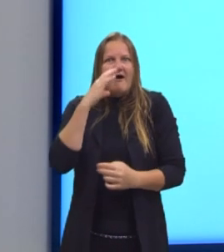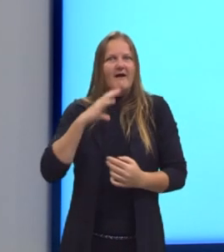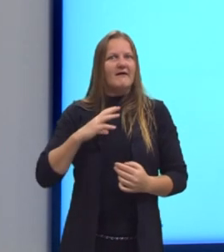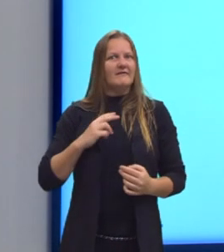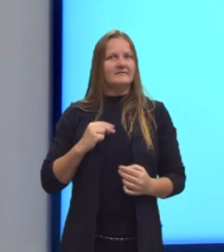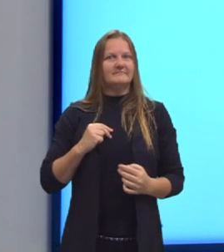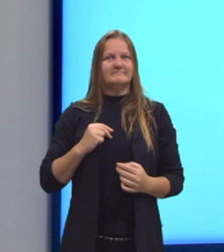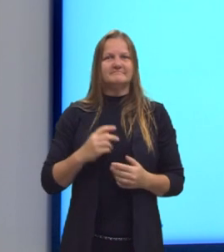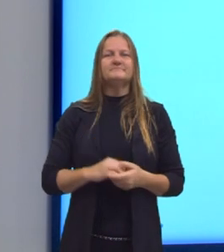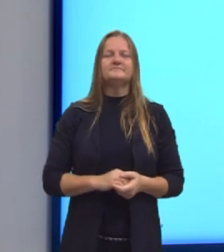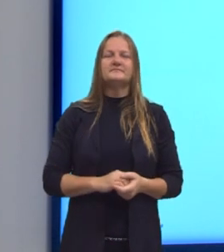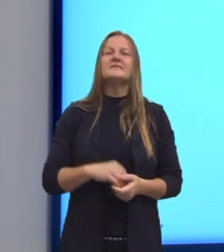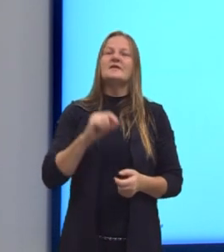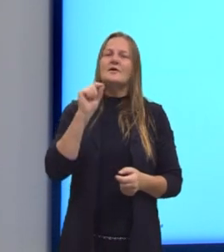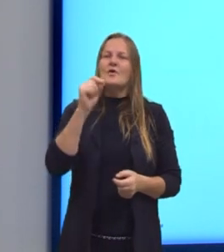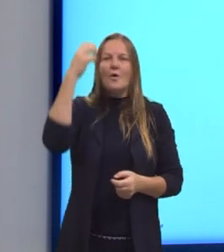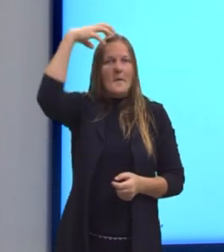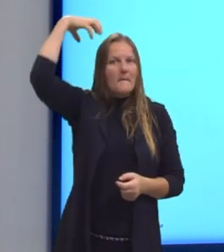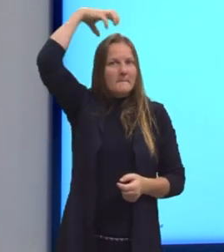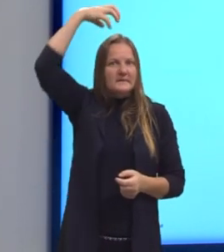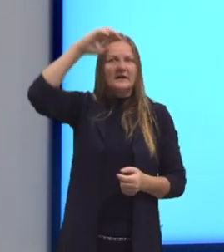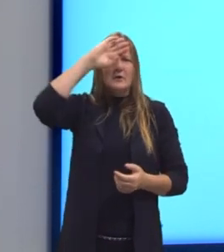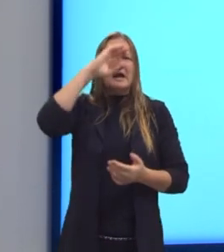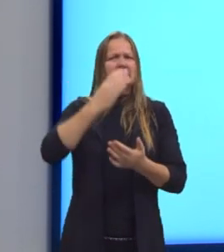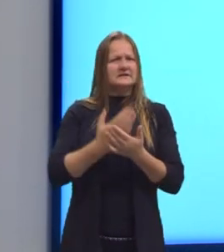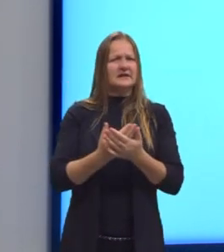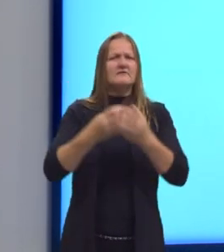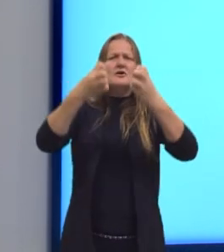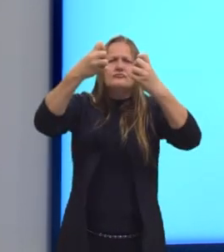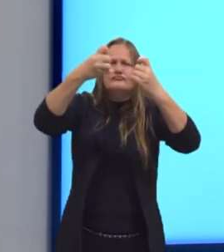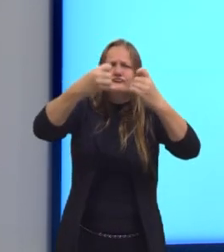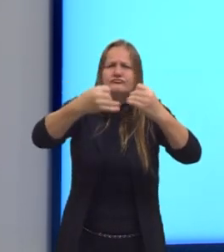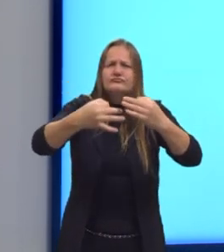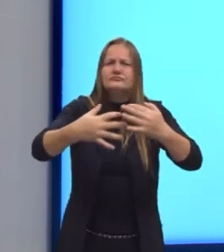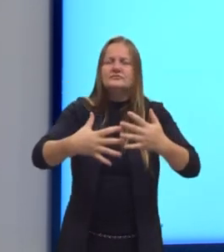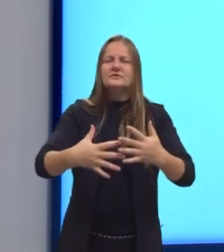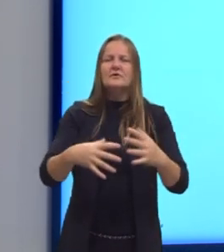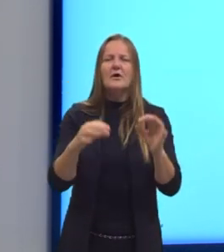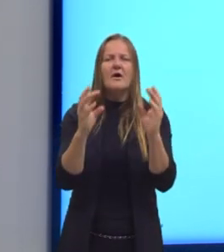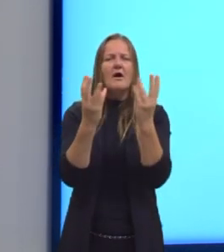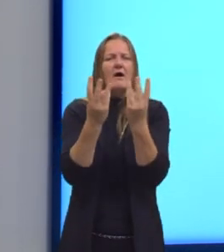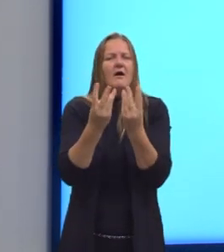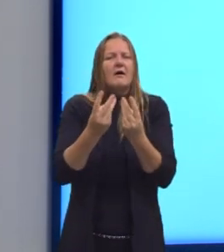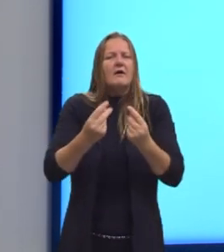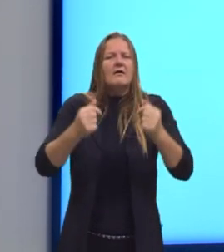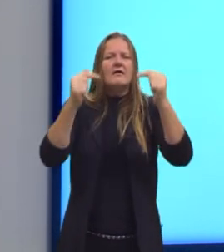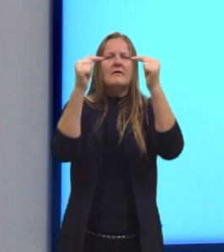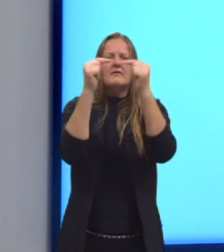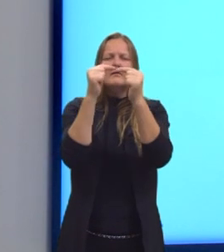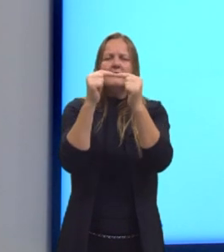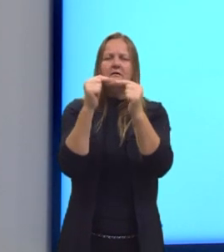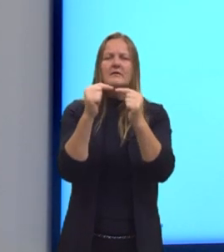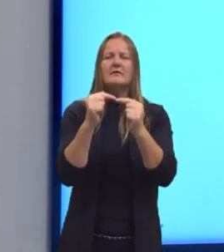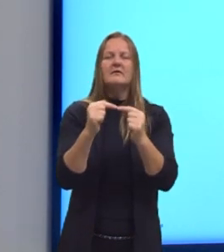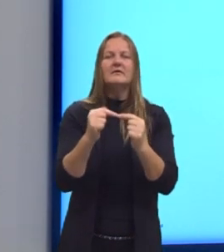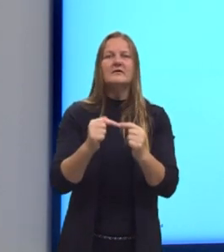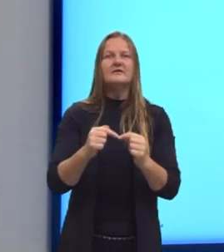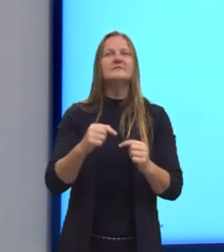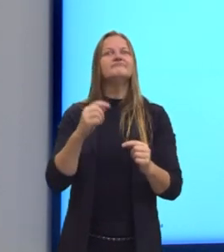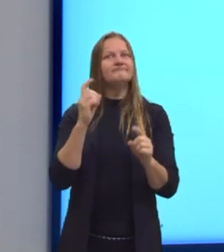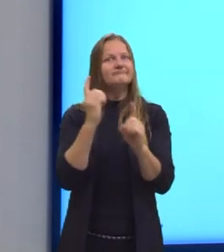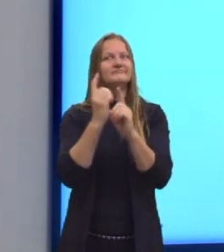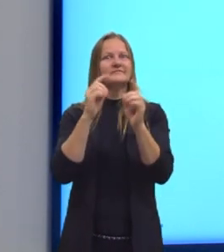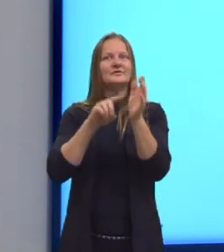Ele acreditava que a explicação da ordem e da harmonia na natureza iria ser encontrada na